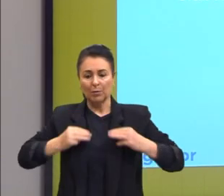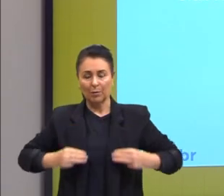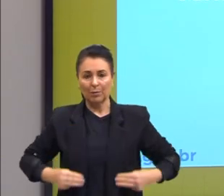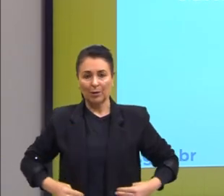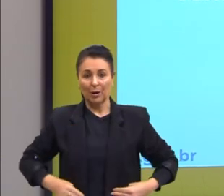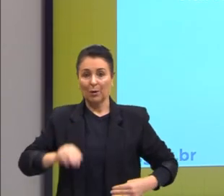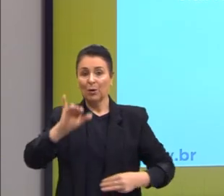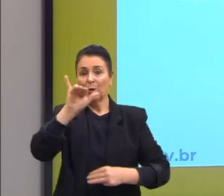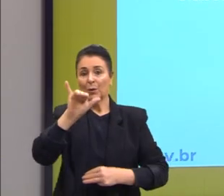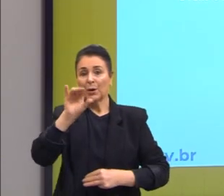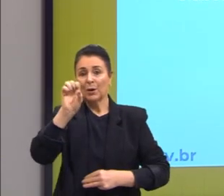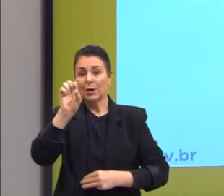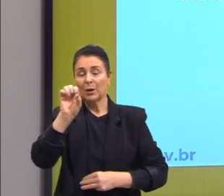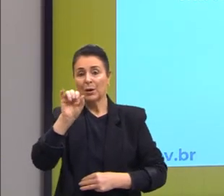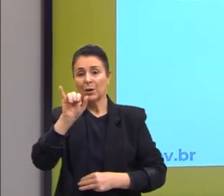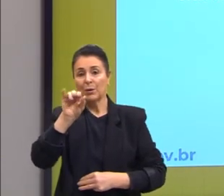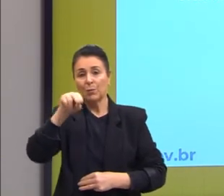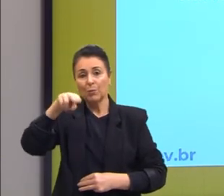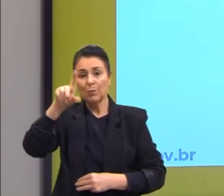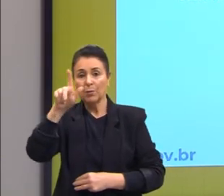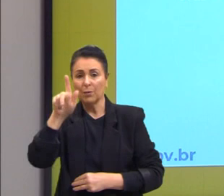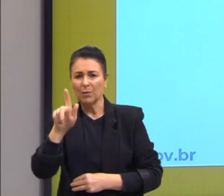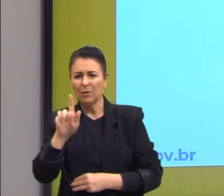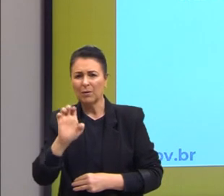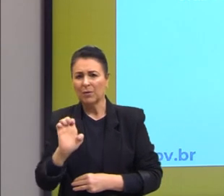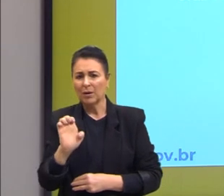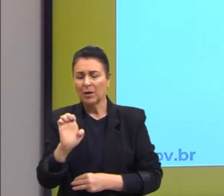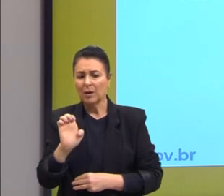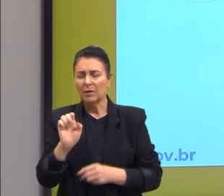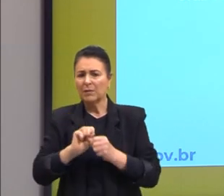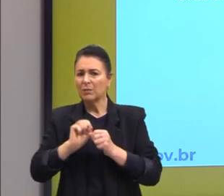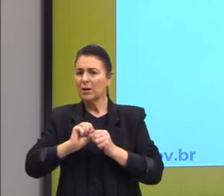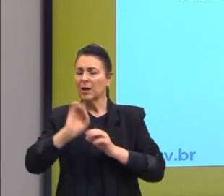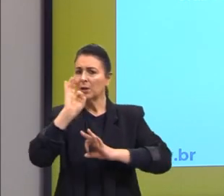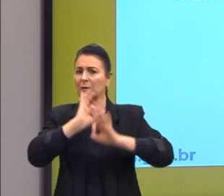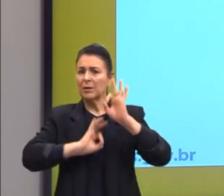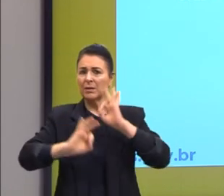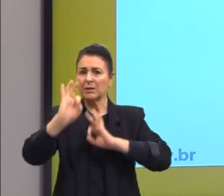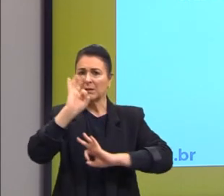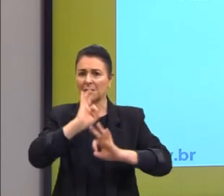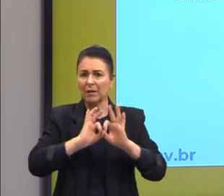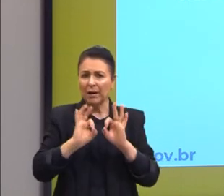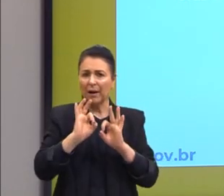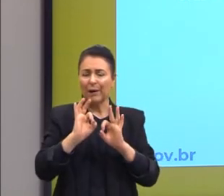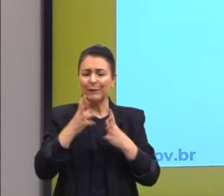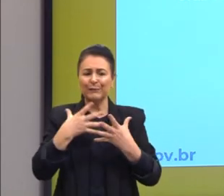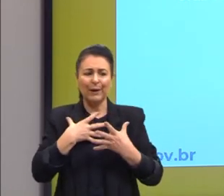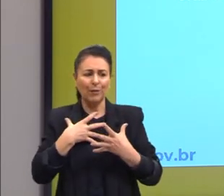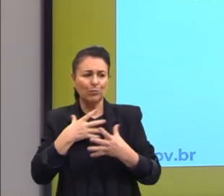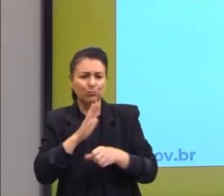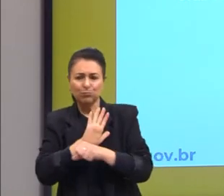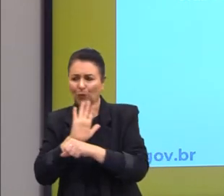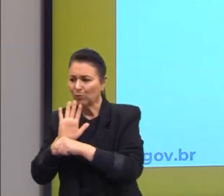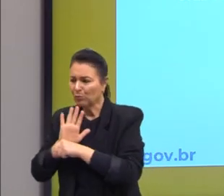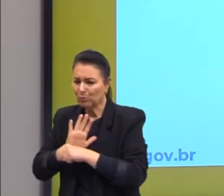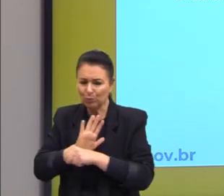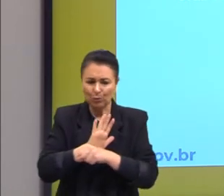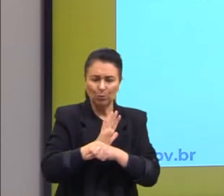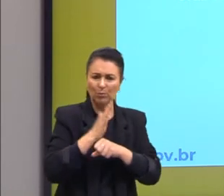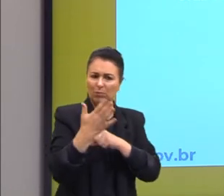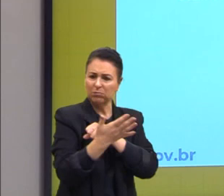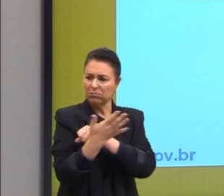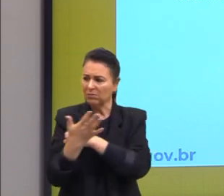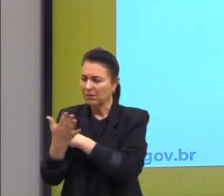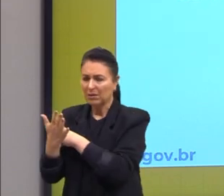era apenas organizar, ela faz essa organização, essa ajuda em nós fazermos